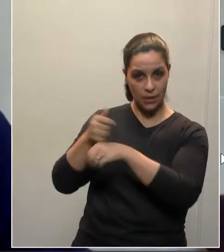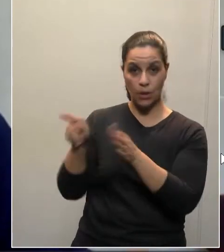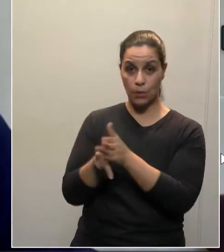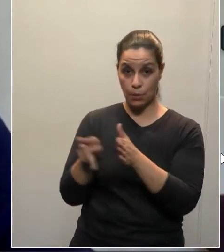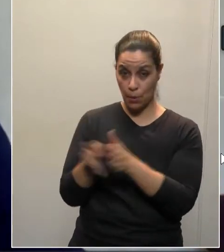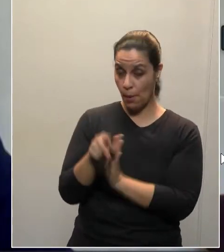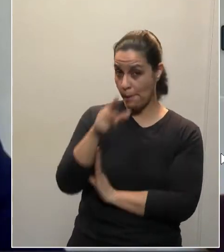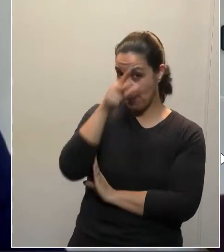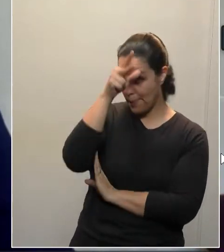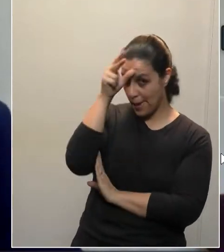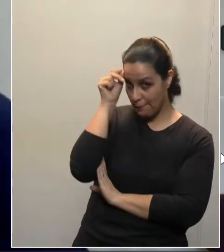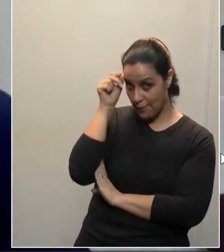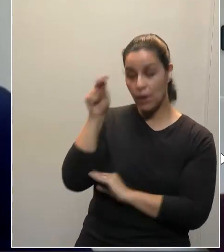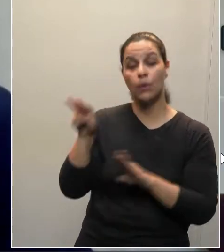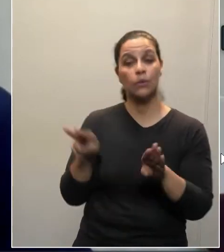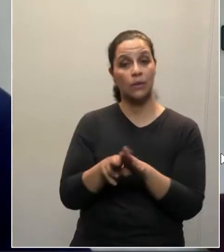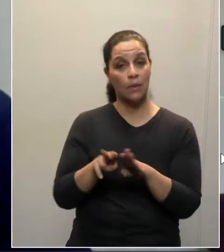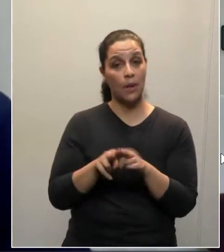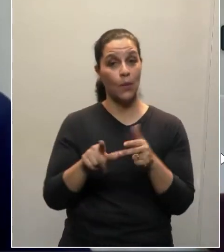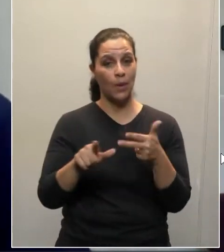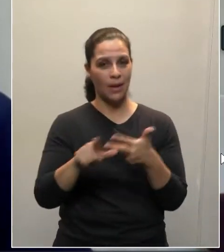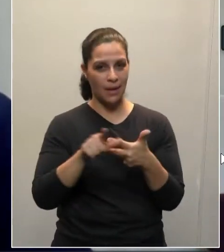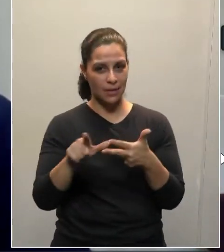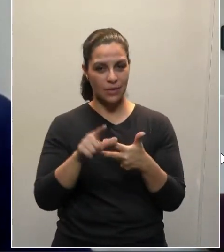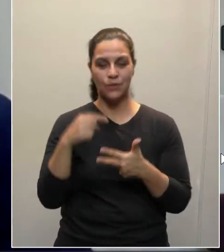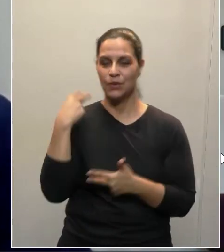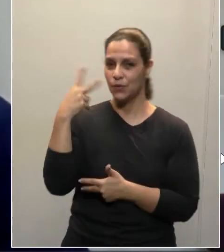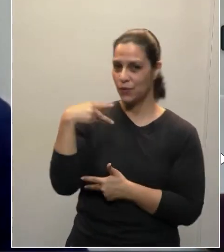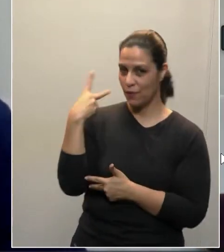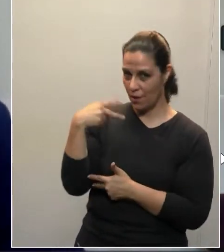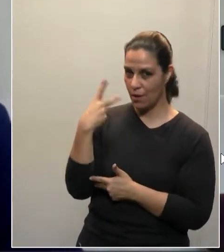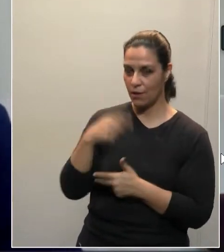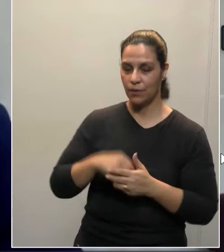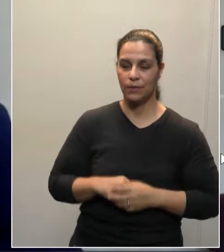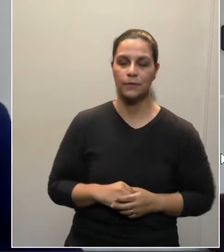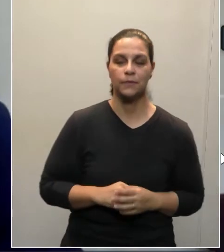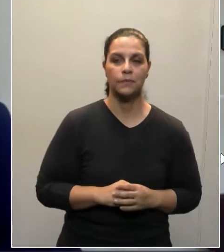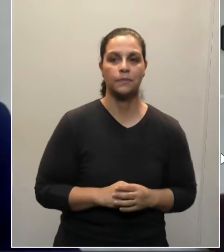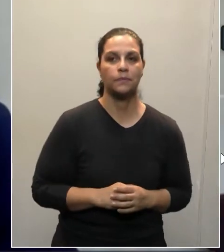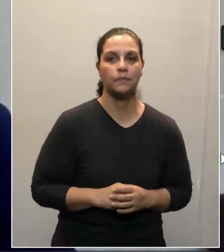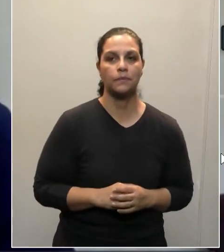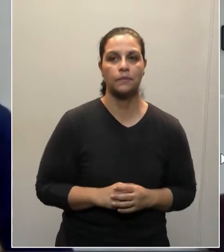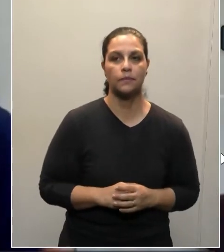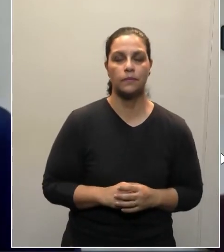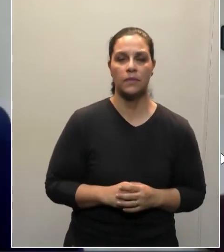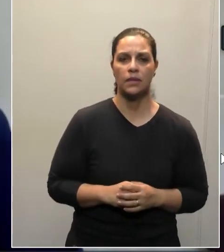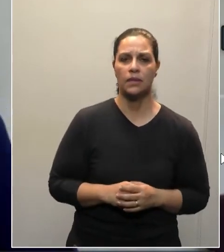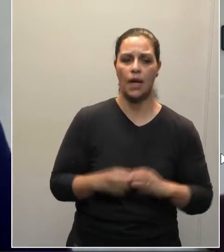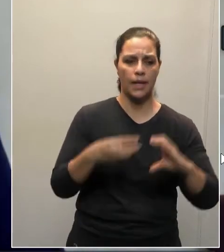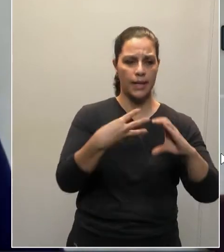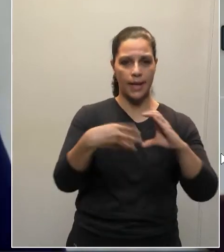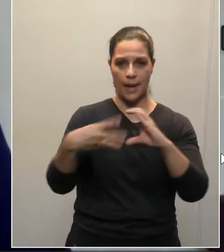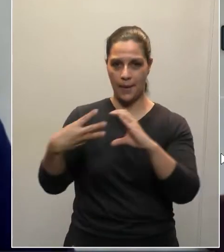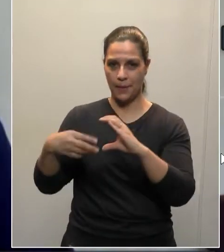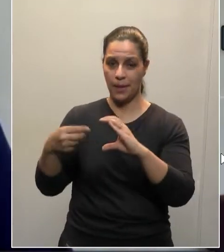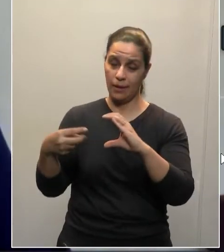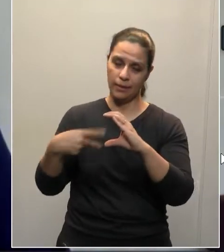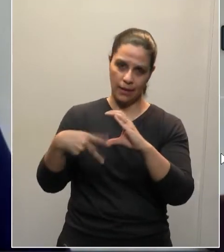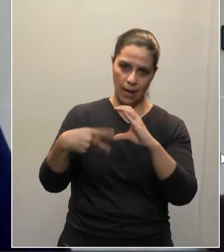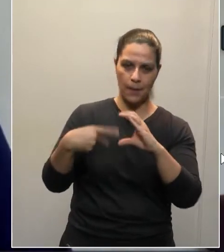executivos municipais quanto no legislativo do nosso Estado, nas várias camas de vereadores.